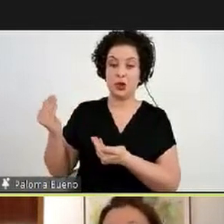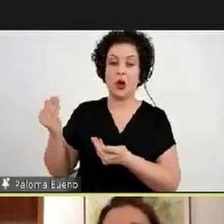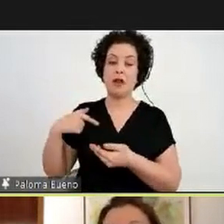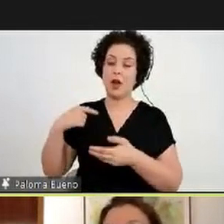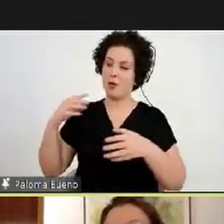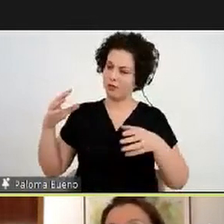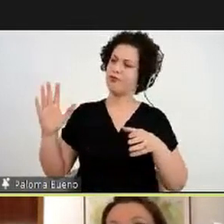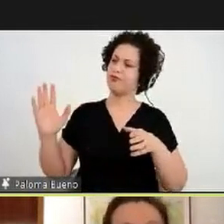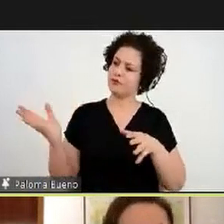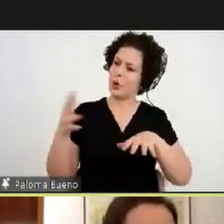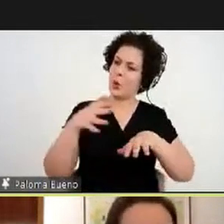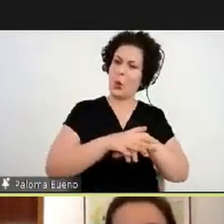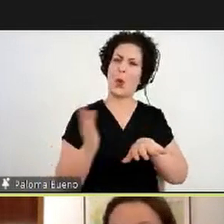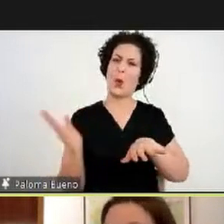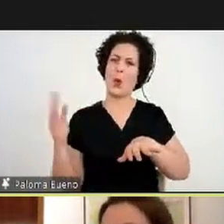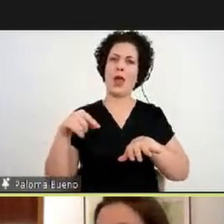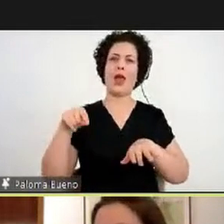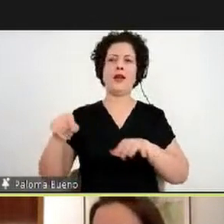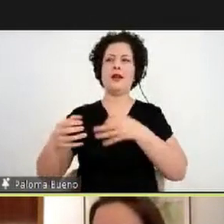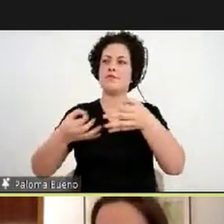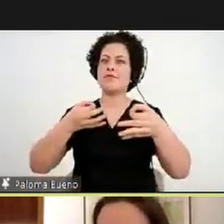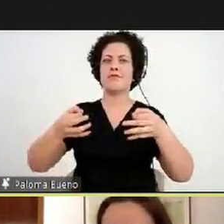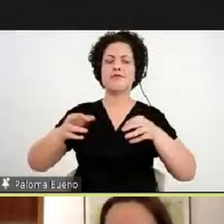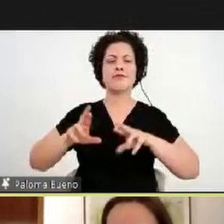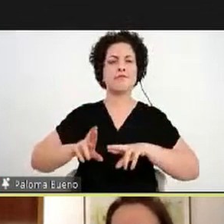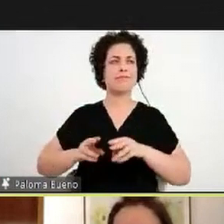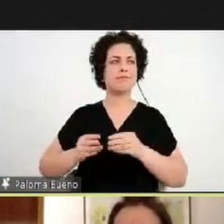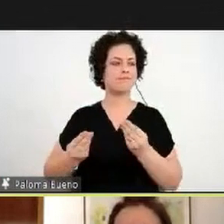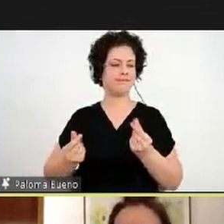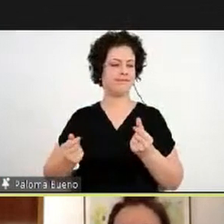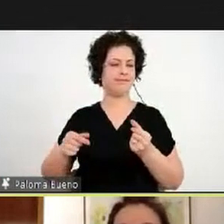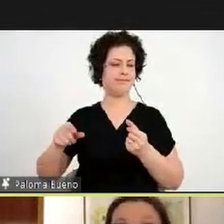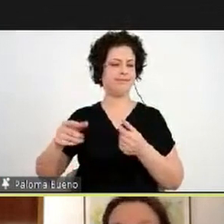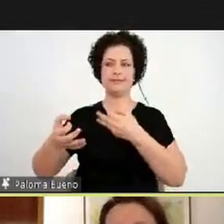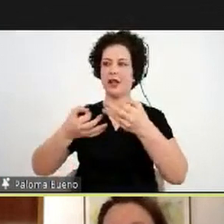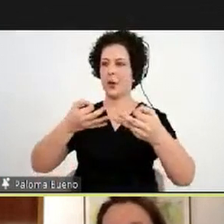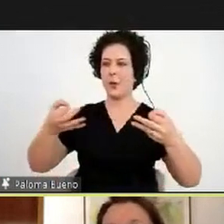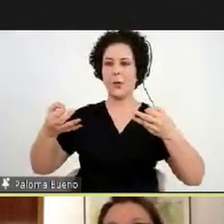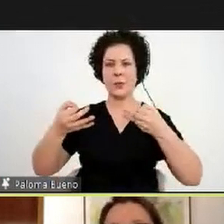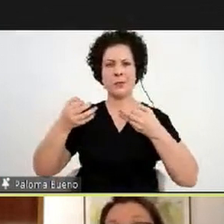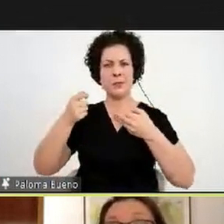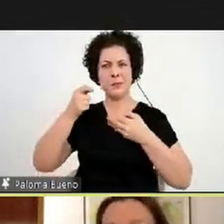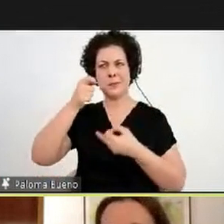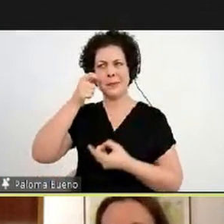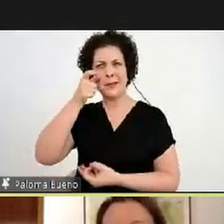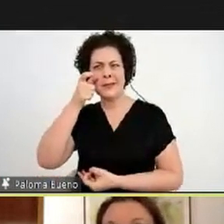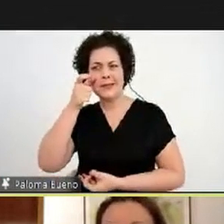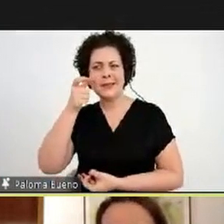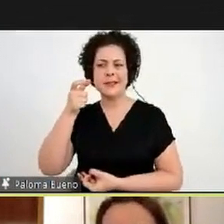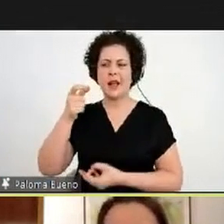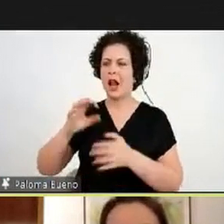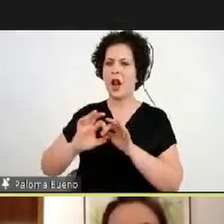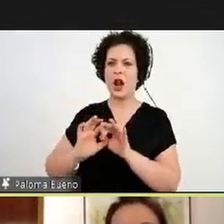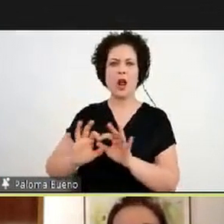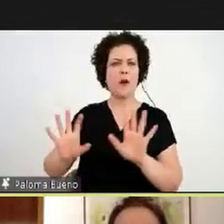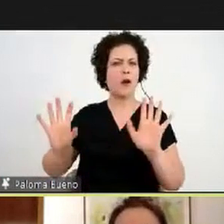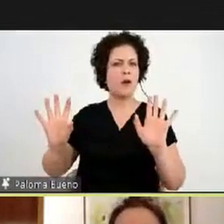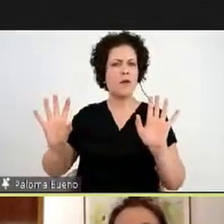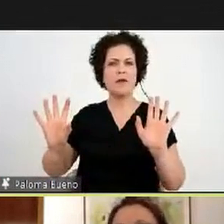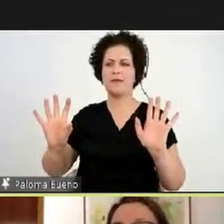manifestam muito, de forma muito, muito estolta, rica,